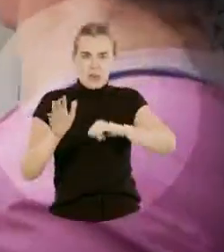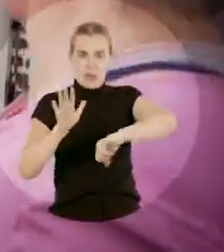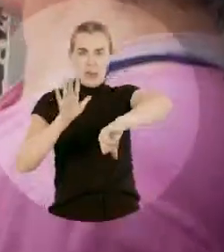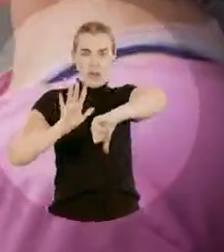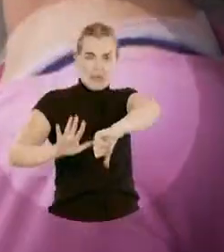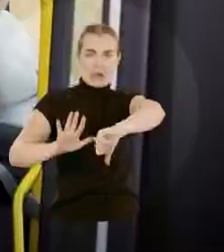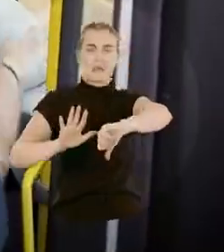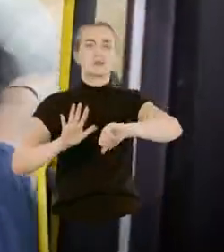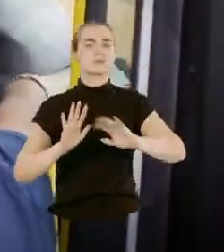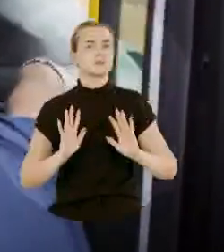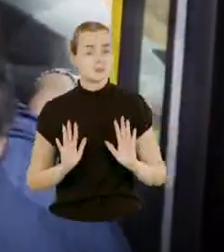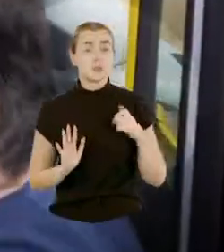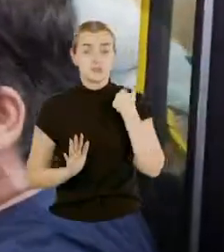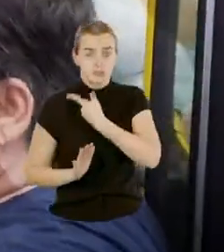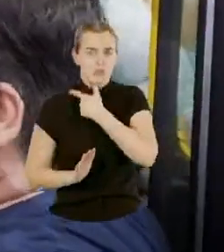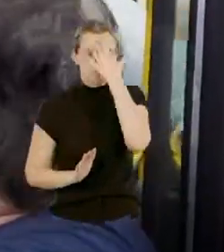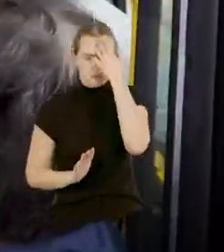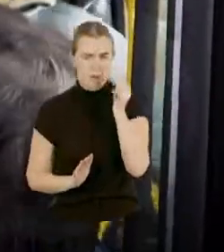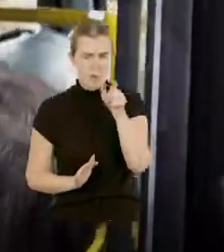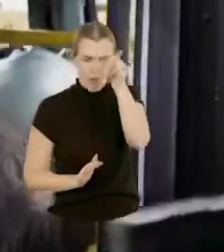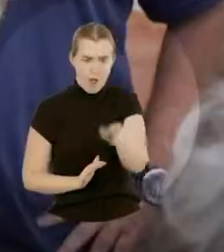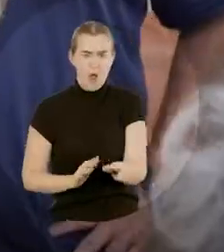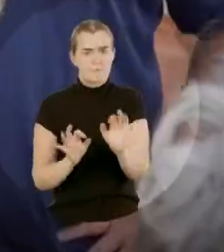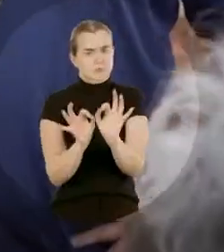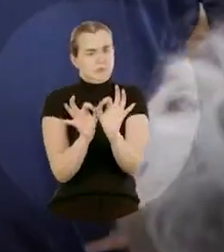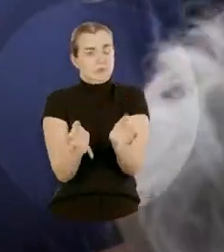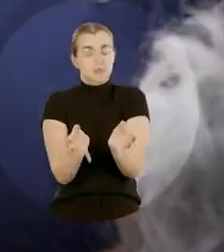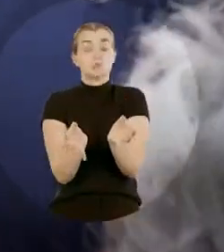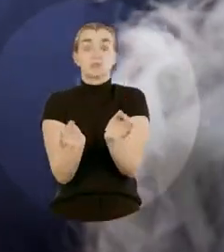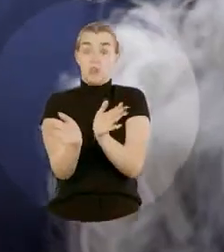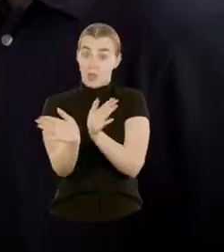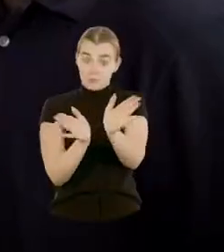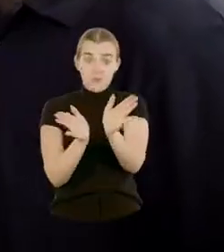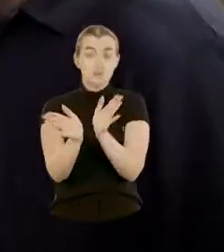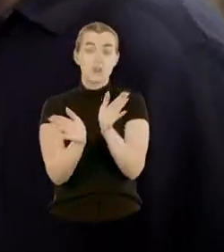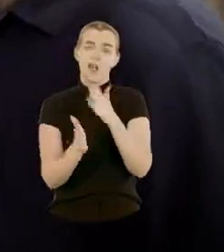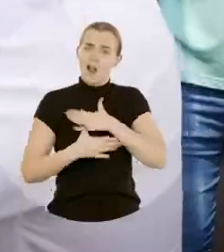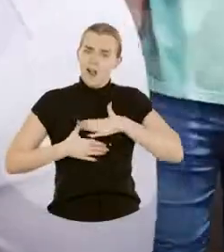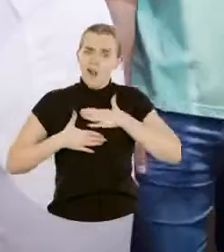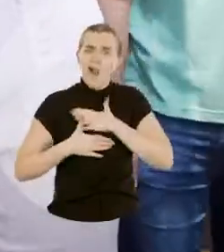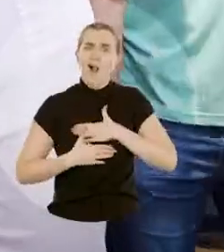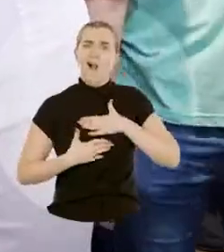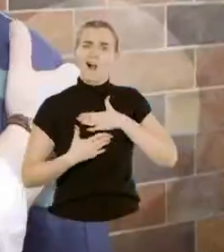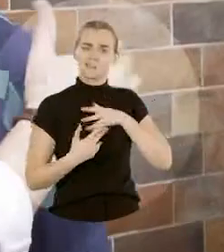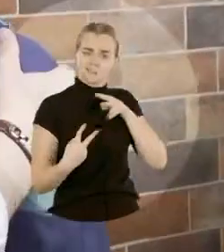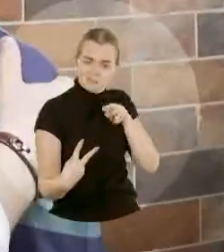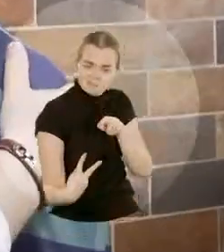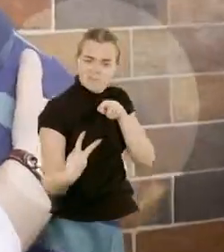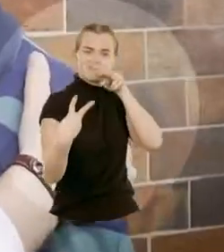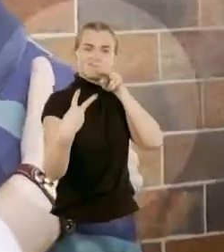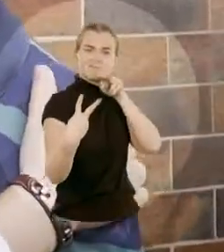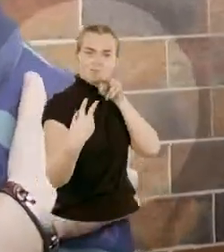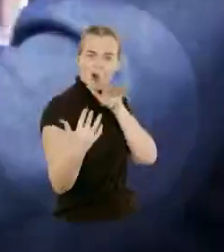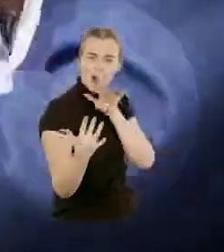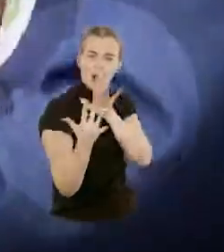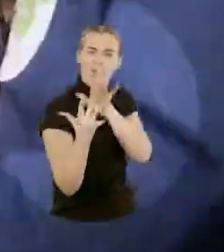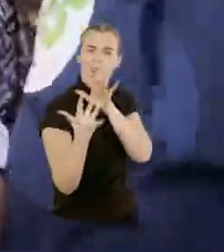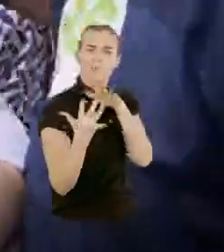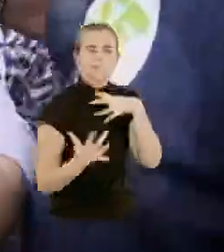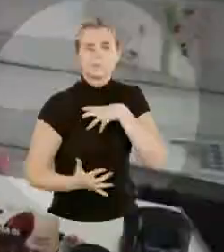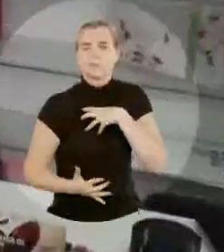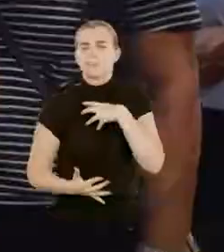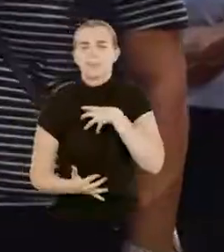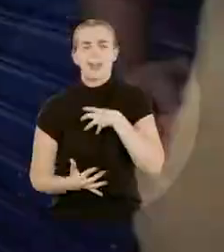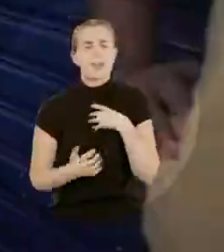Ricardo, a gente sabe, é um homem simples e acessível, que gosta do contato direto com a população, sempre do seu jeito.